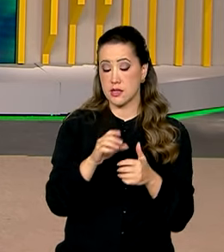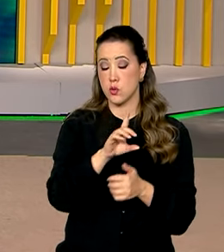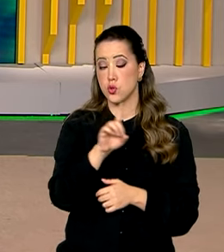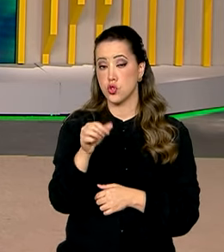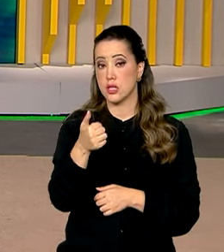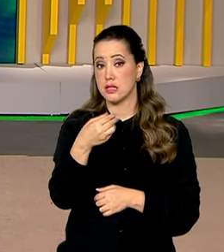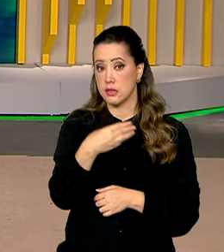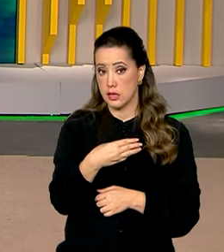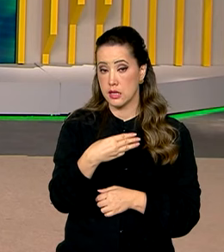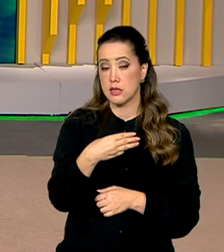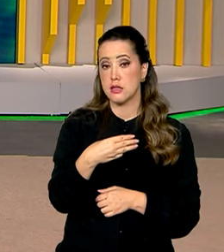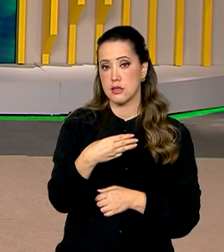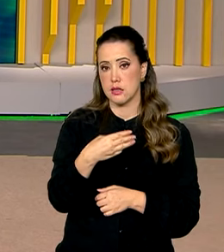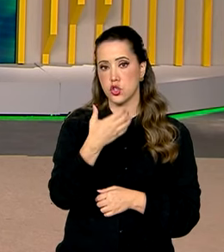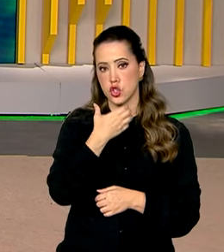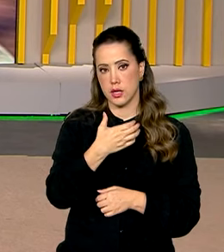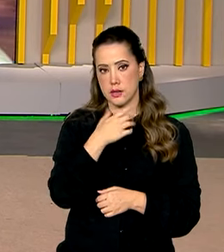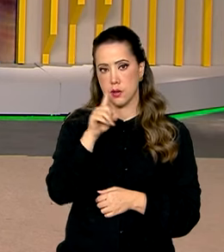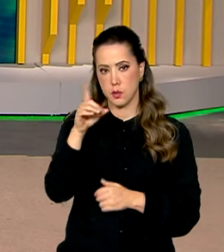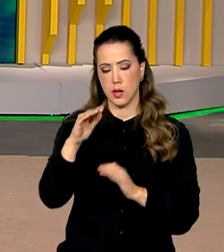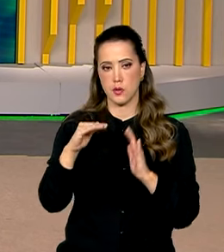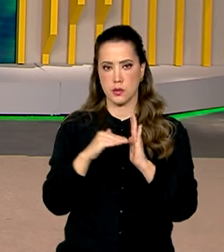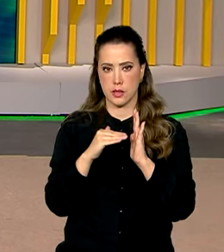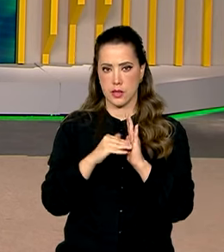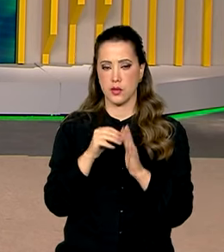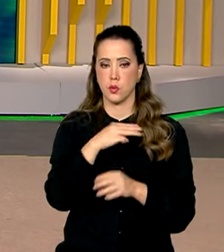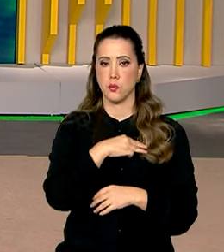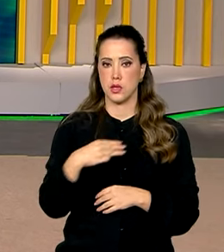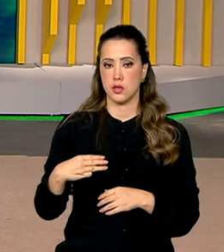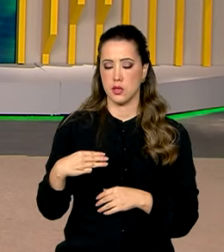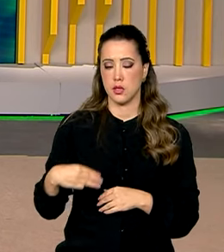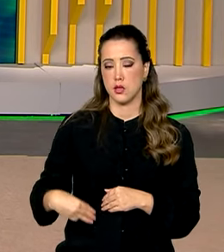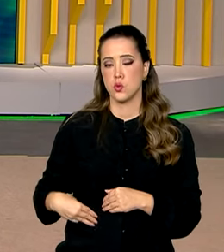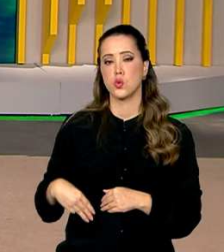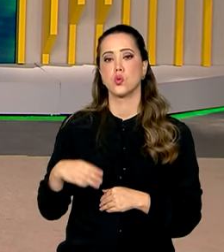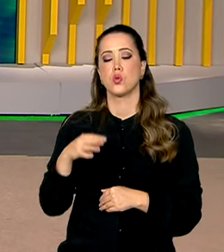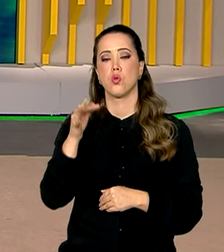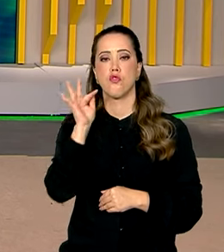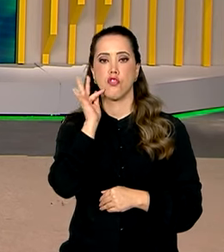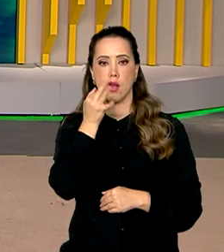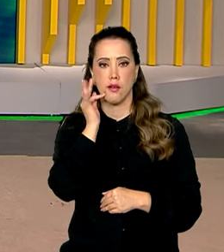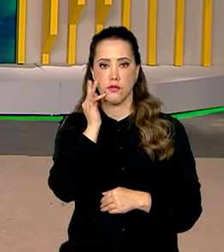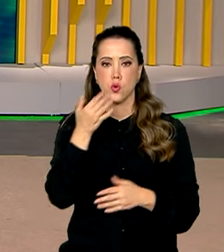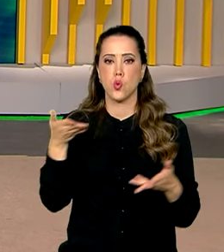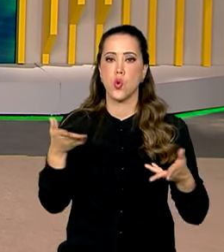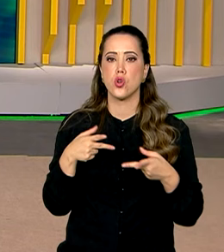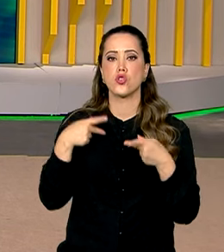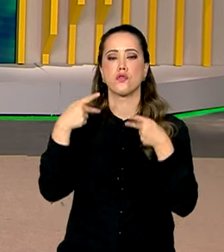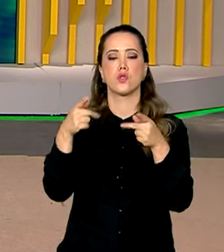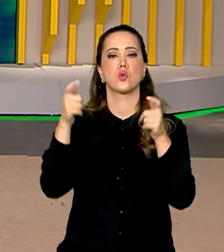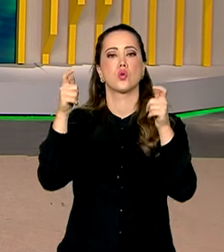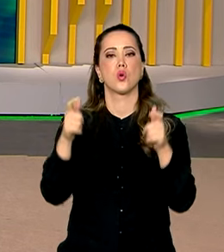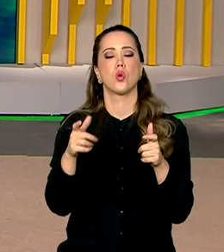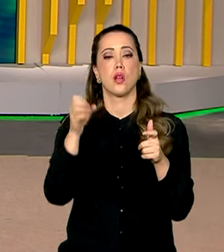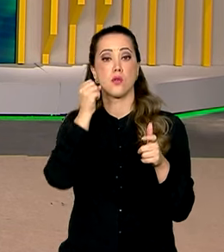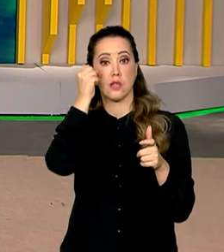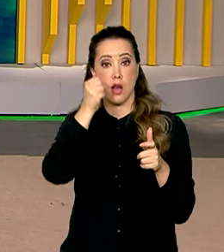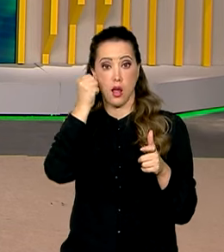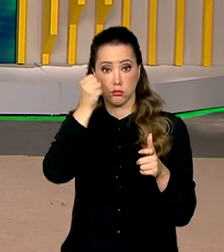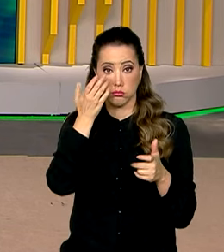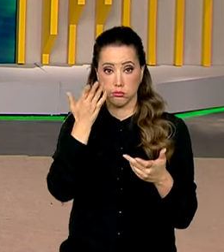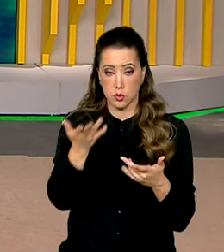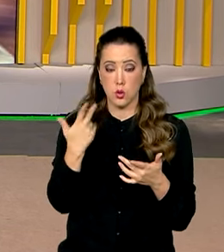13 de dezembro, o ministro Flávio Dino fez hoje uma visita aos senadores em busca de apoio para